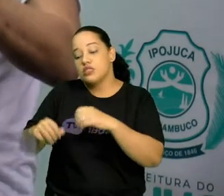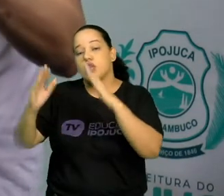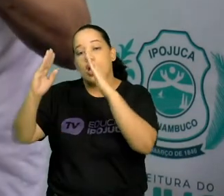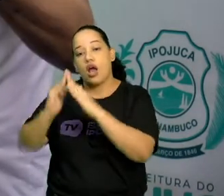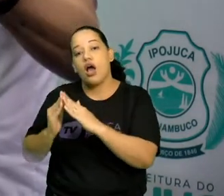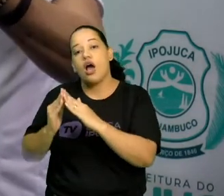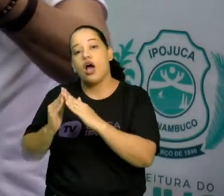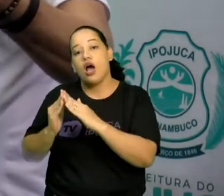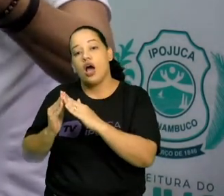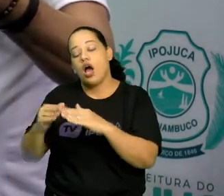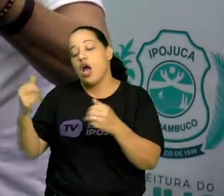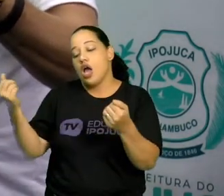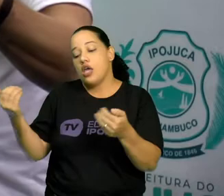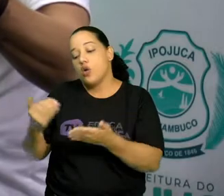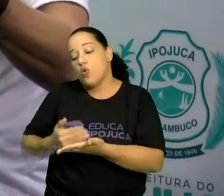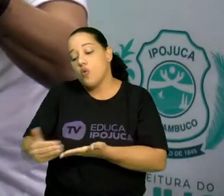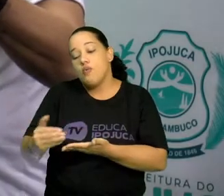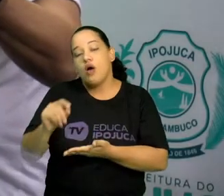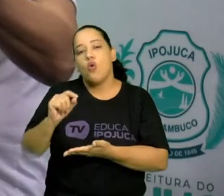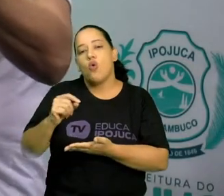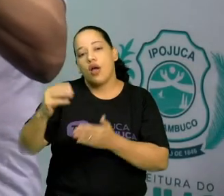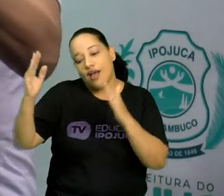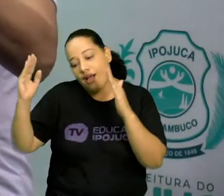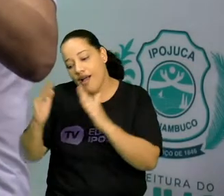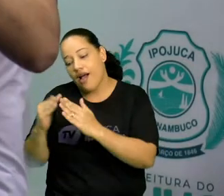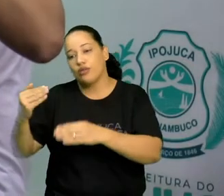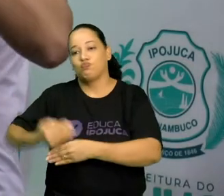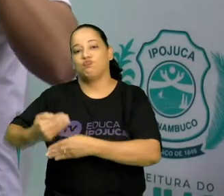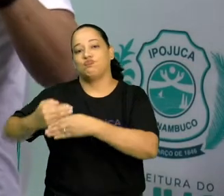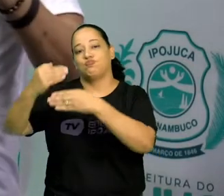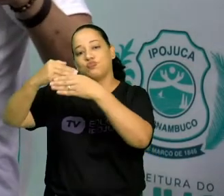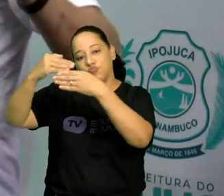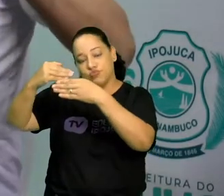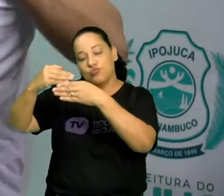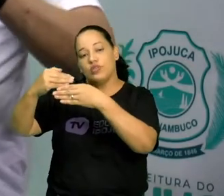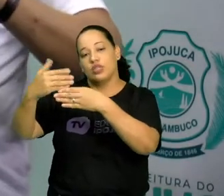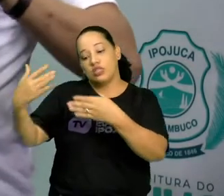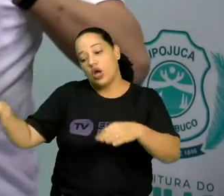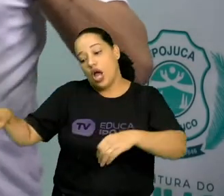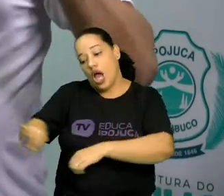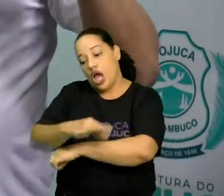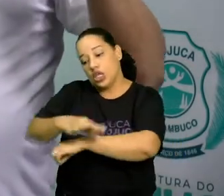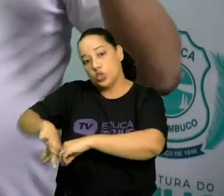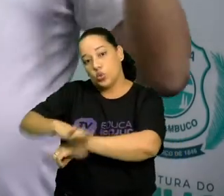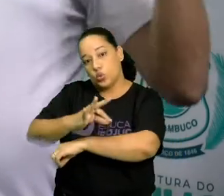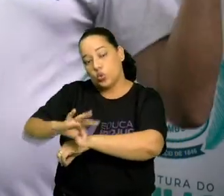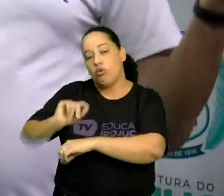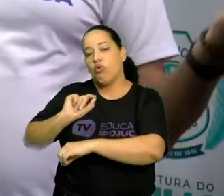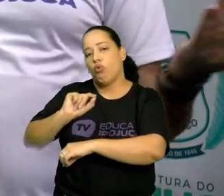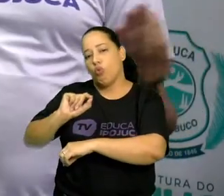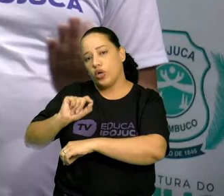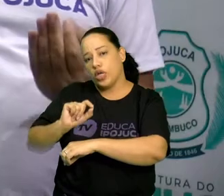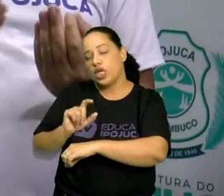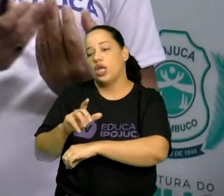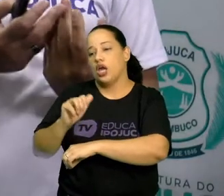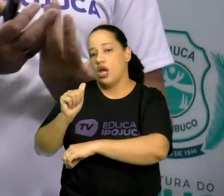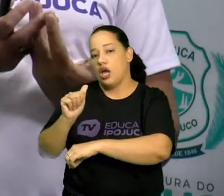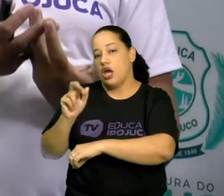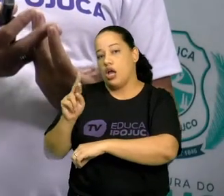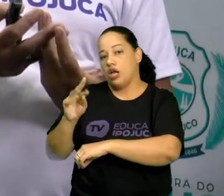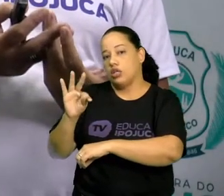começar a construir suas casas. Então, a arquitetura é a arte de pensar espaços de